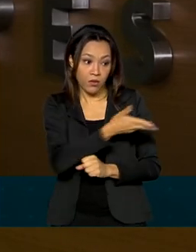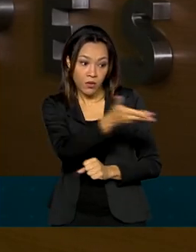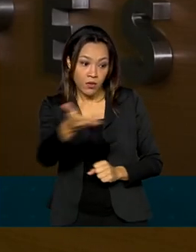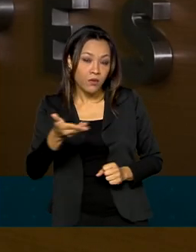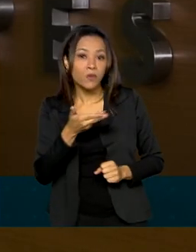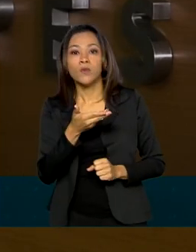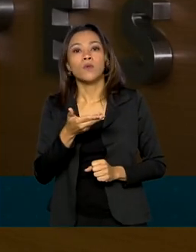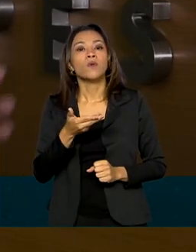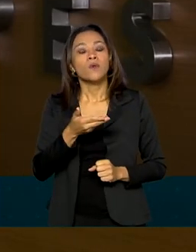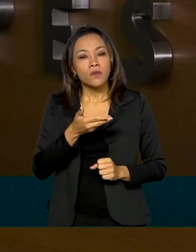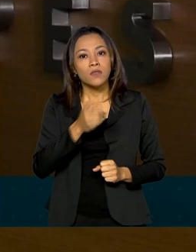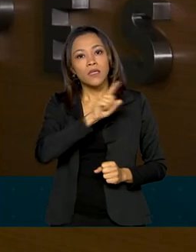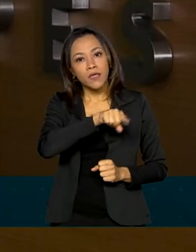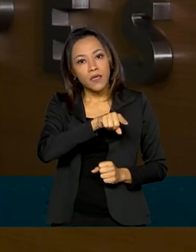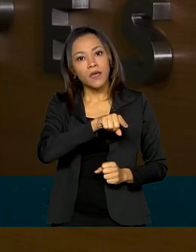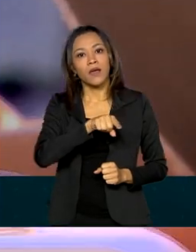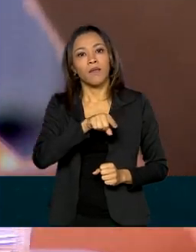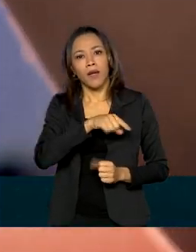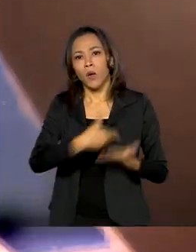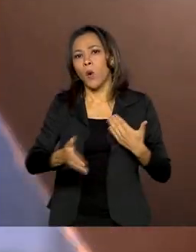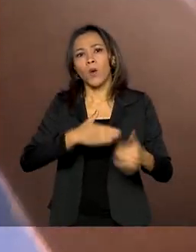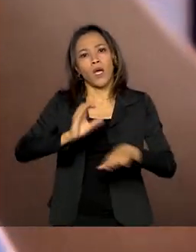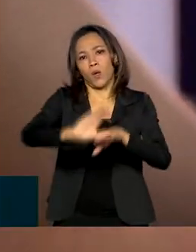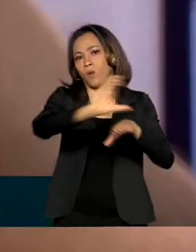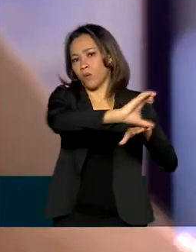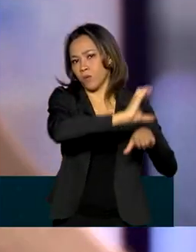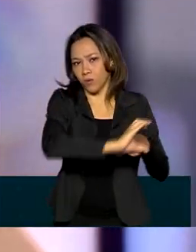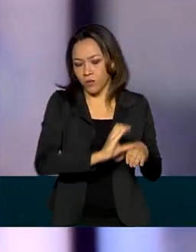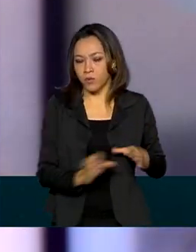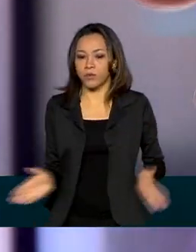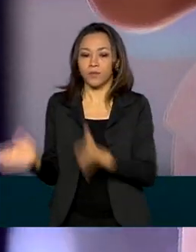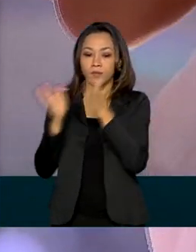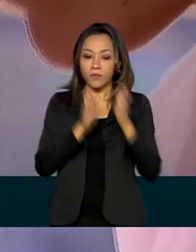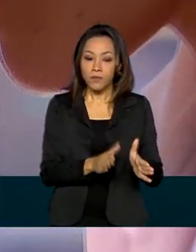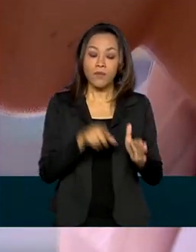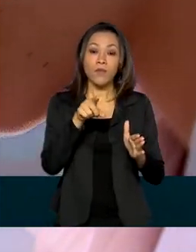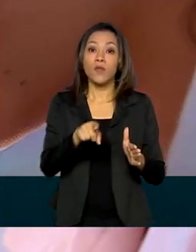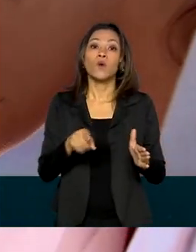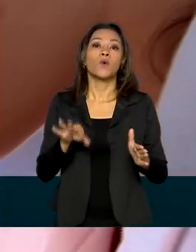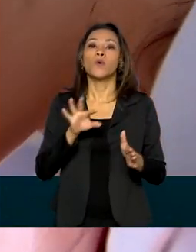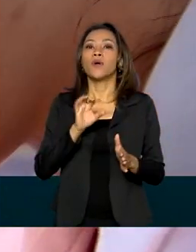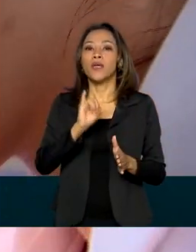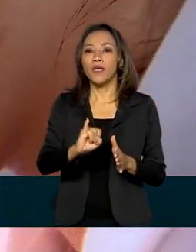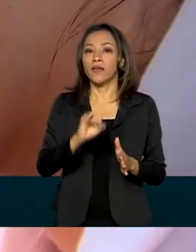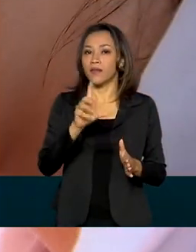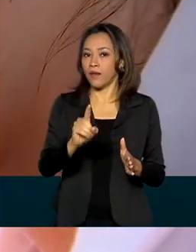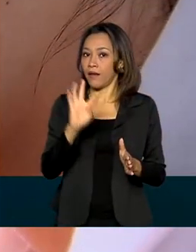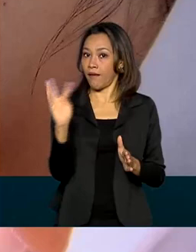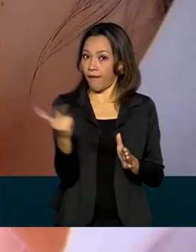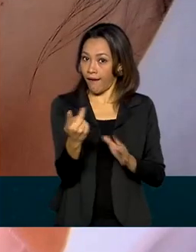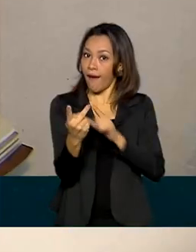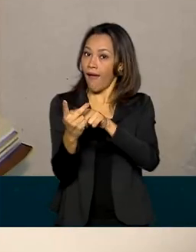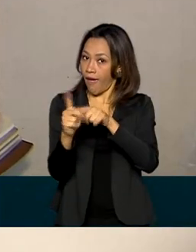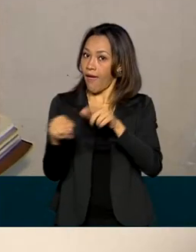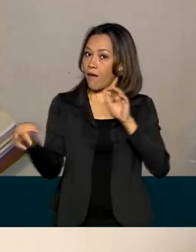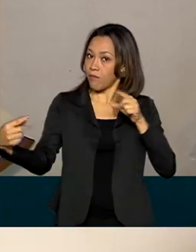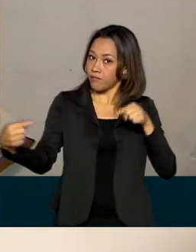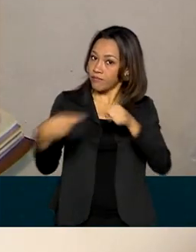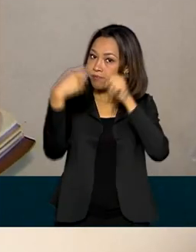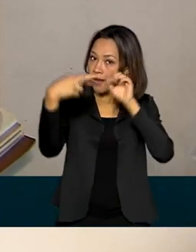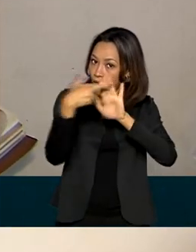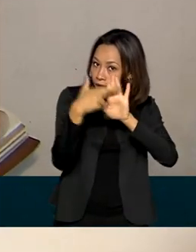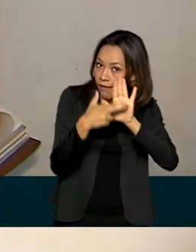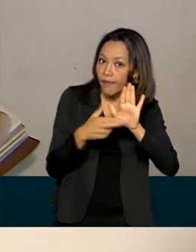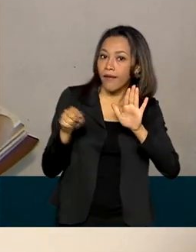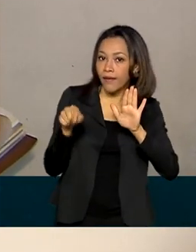indicado para qualquer curso. O índice de desenvolvimento humano continua entrando na conta, numa